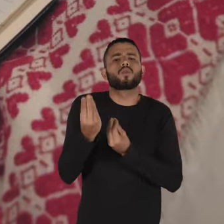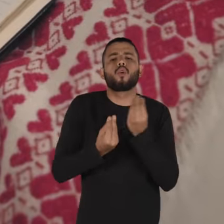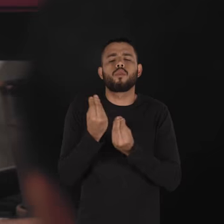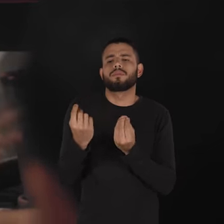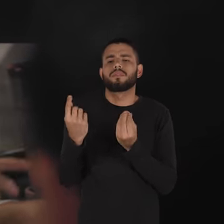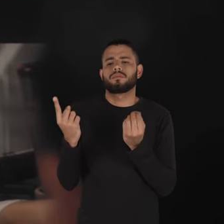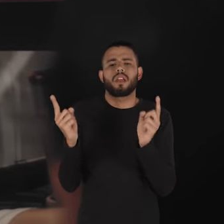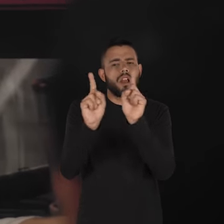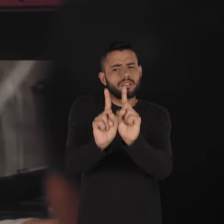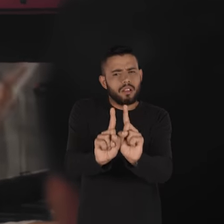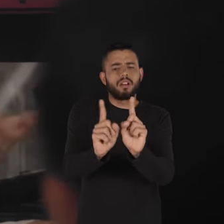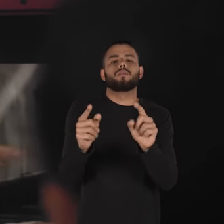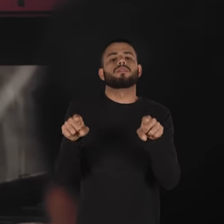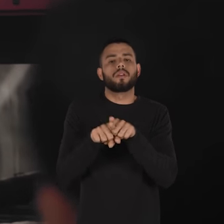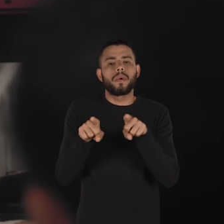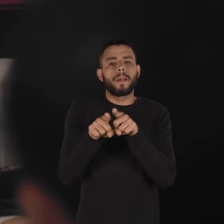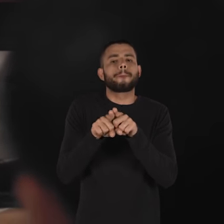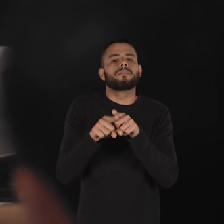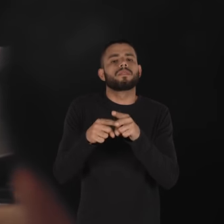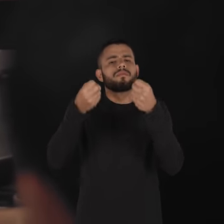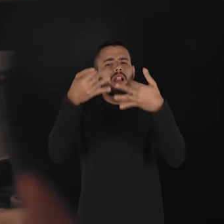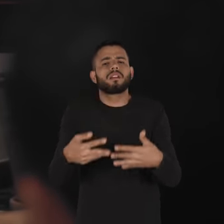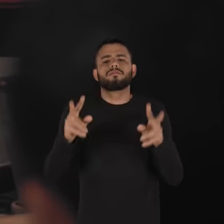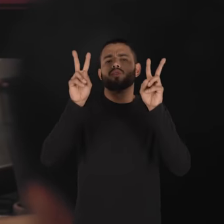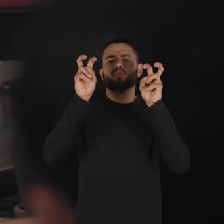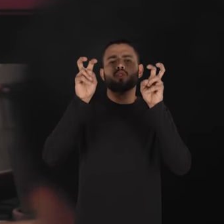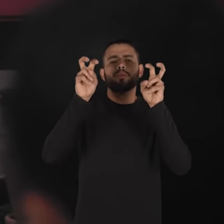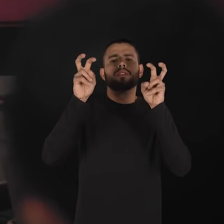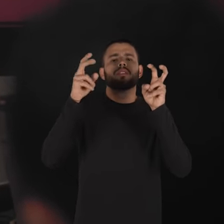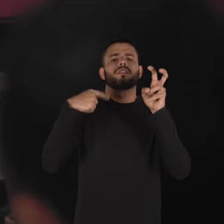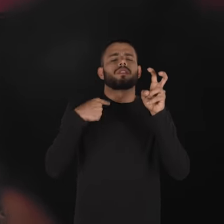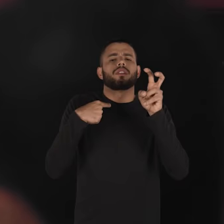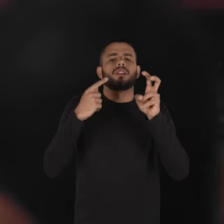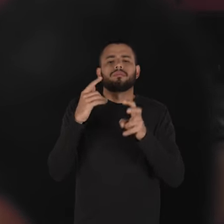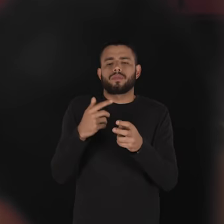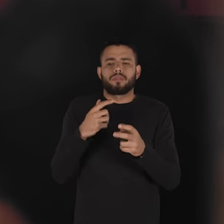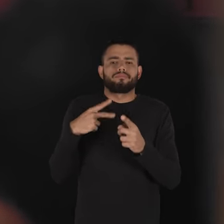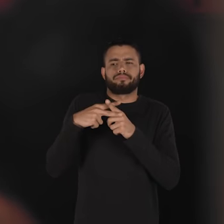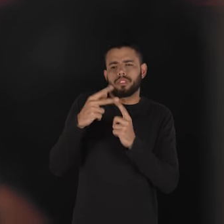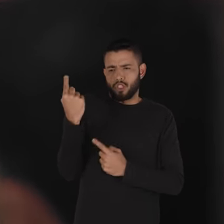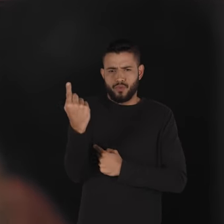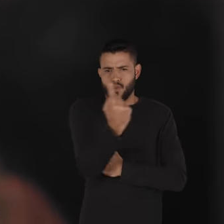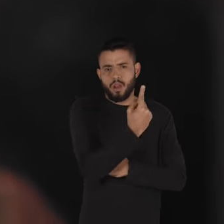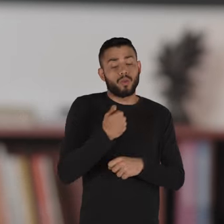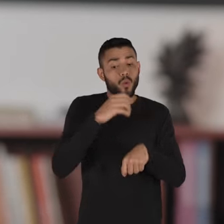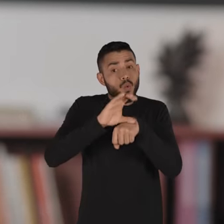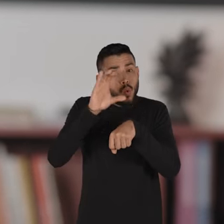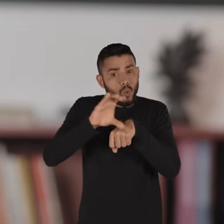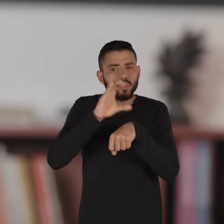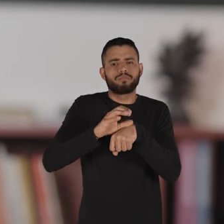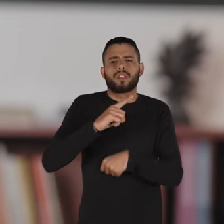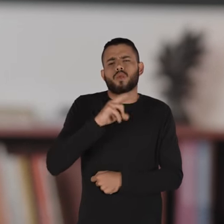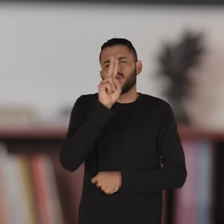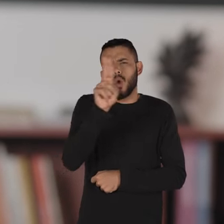de práticas para casal, né? E alto também um pouco de rituais individuais. O curso que eu dou tem